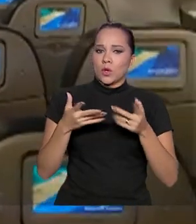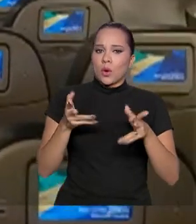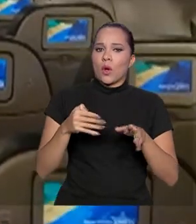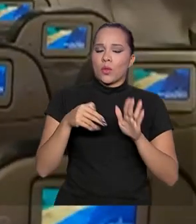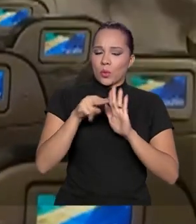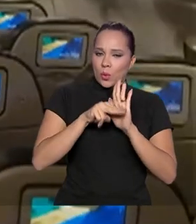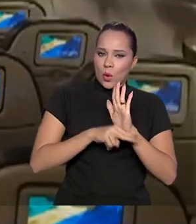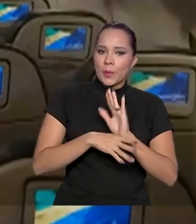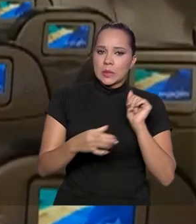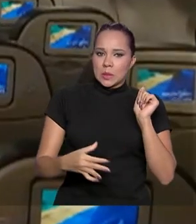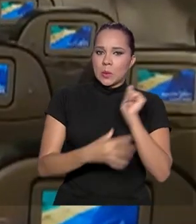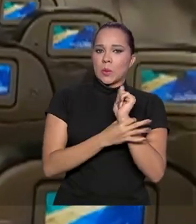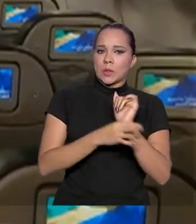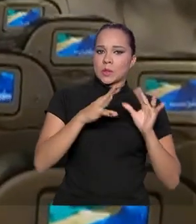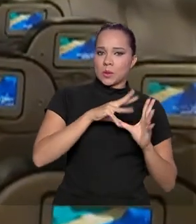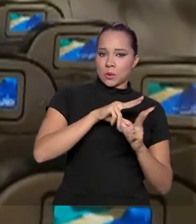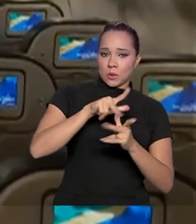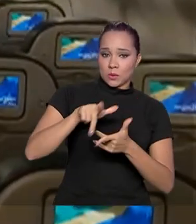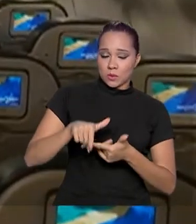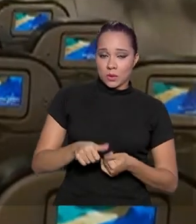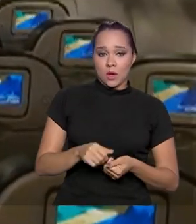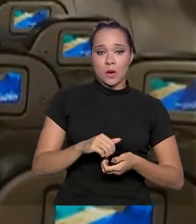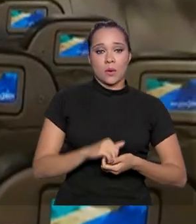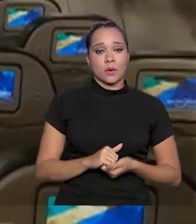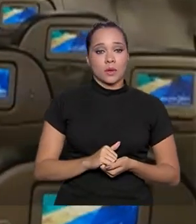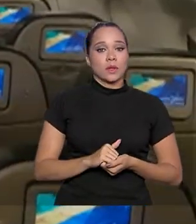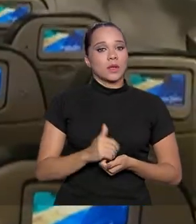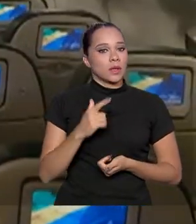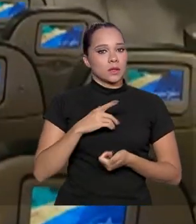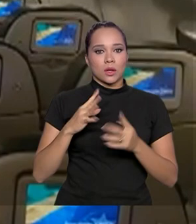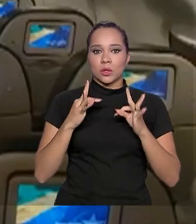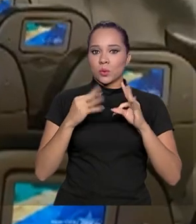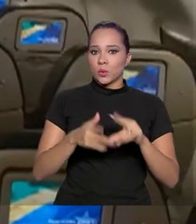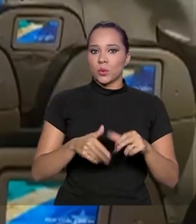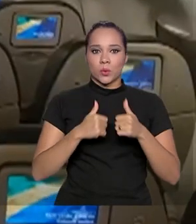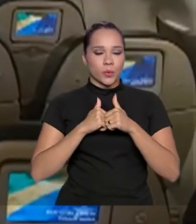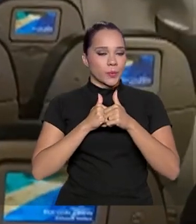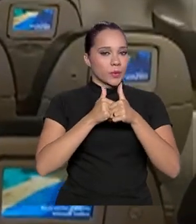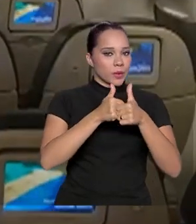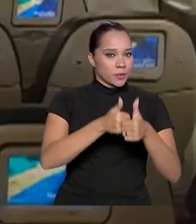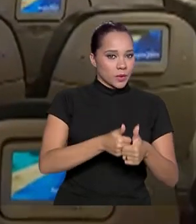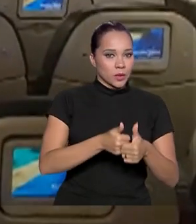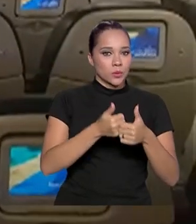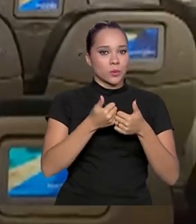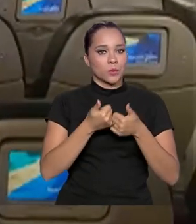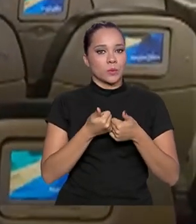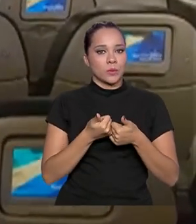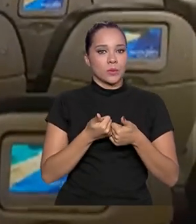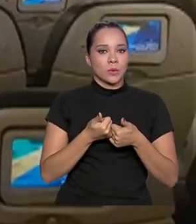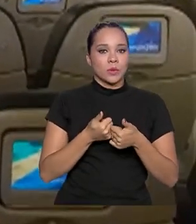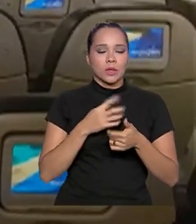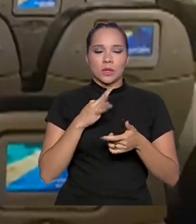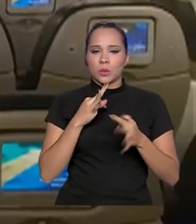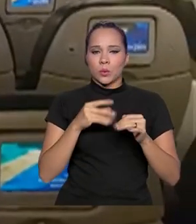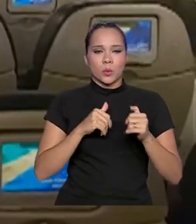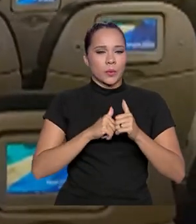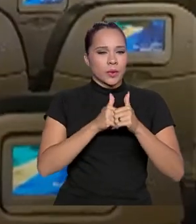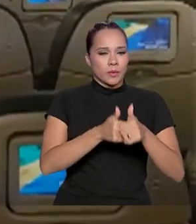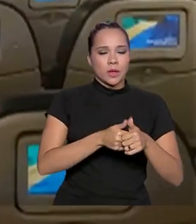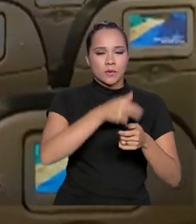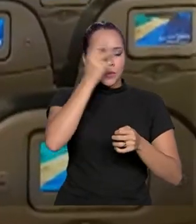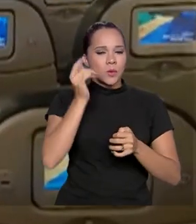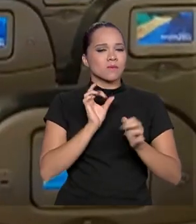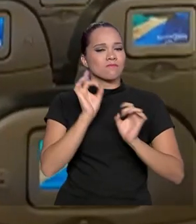de segurança internacionais e tendo todo o acompanhamento aí de especialistas